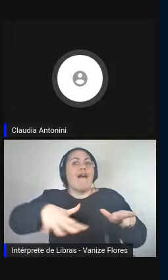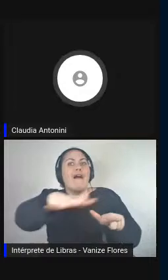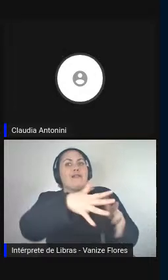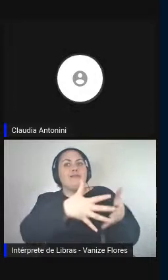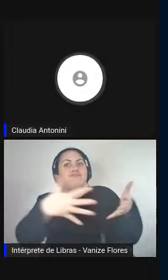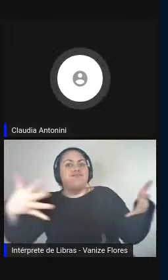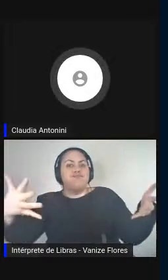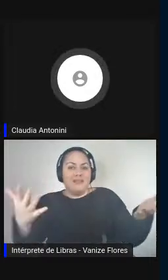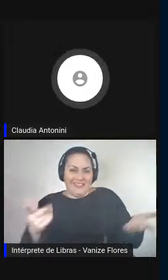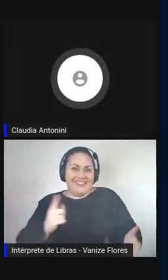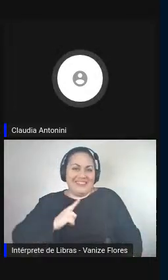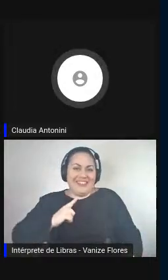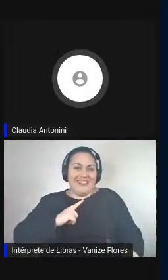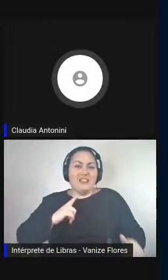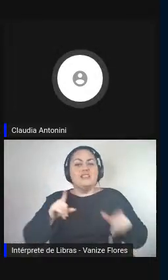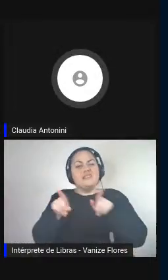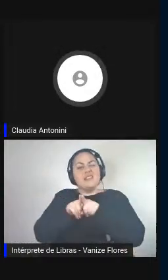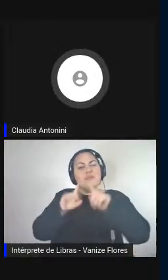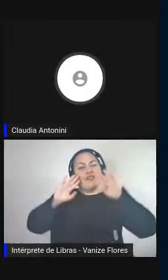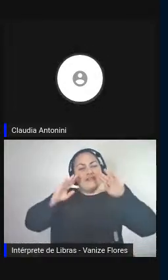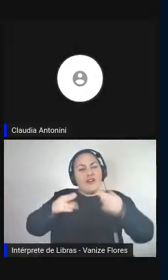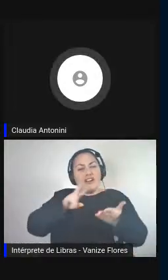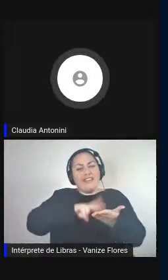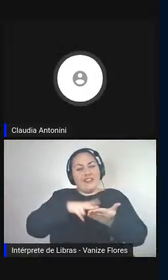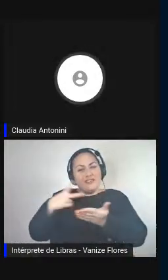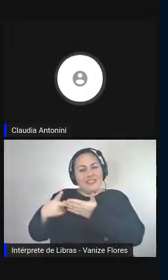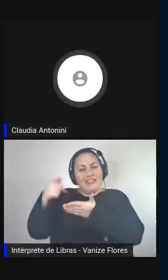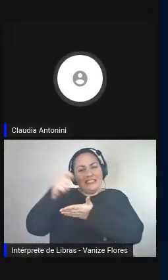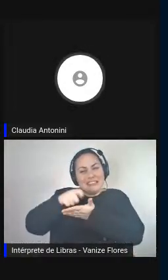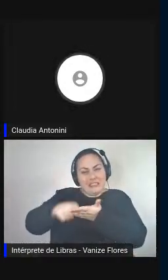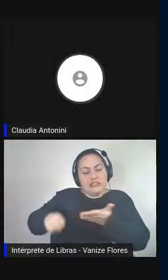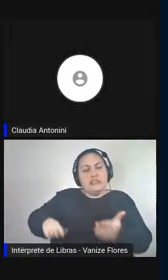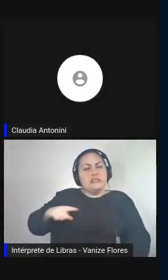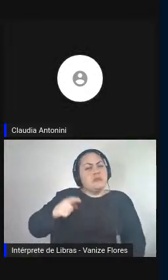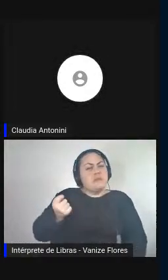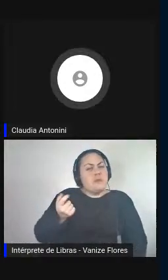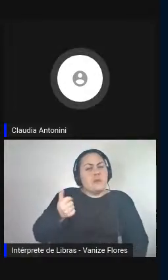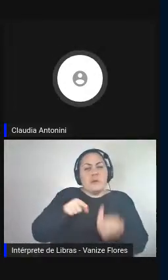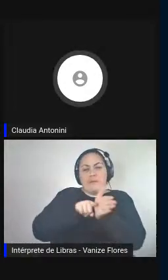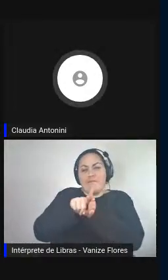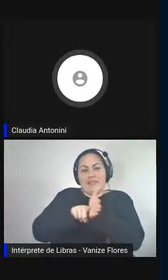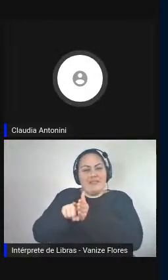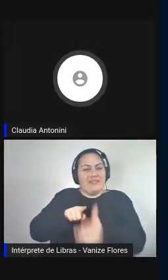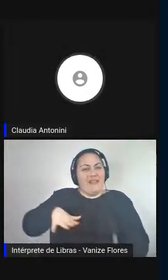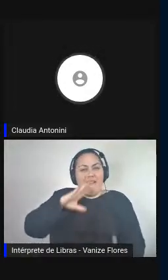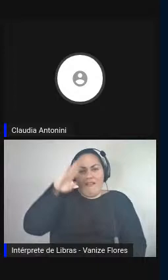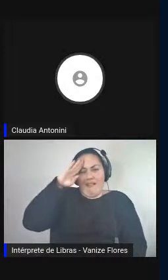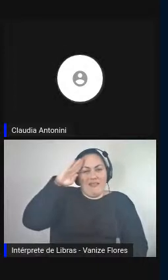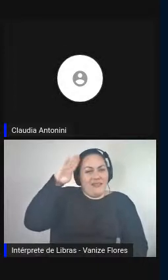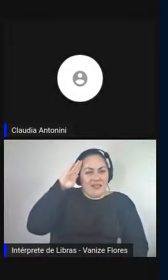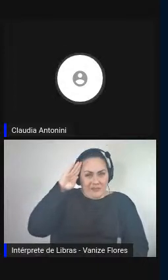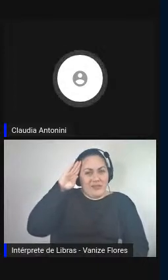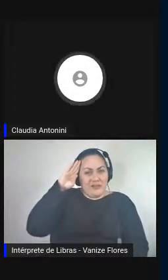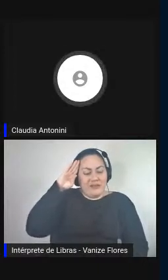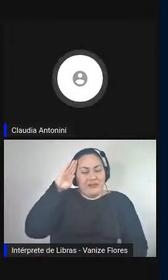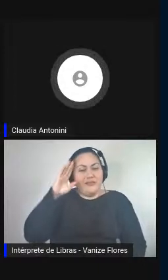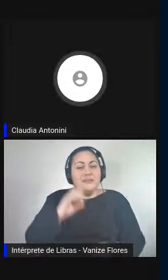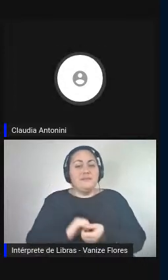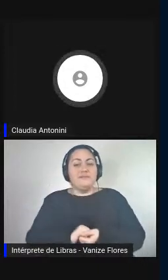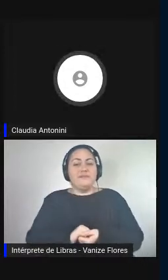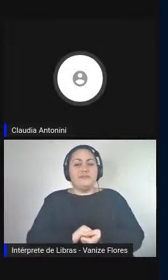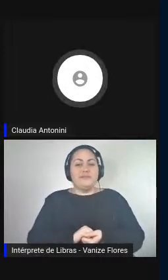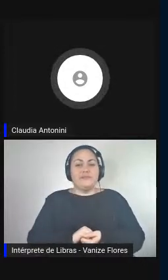escrita, um pouco de pesquisa se faz em âmbito acadêmico, e os resultados da